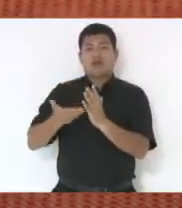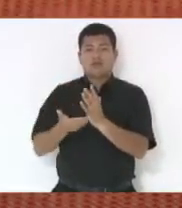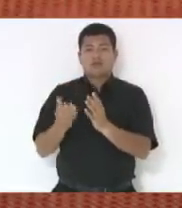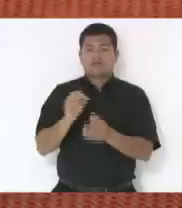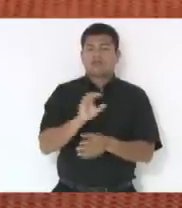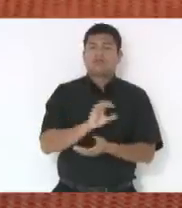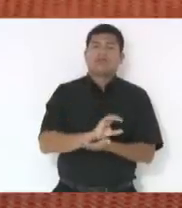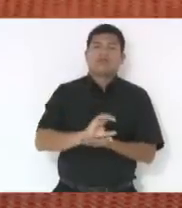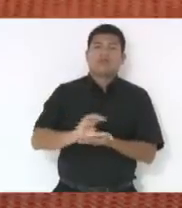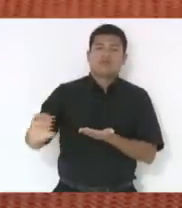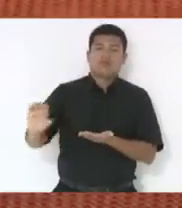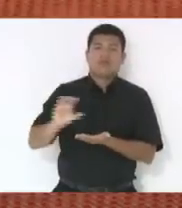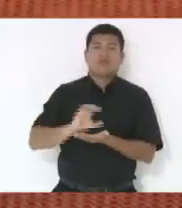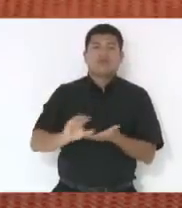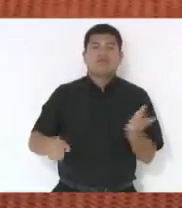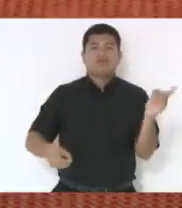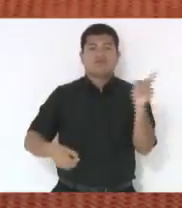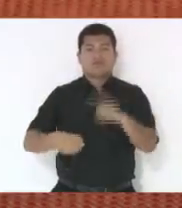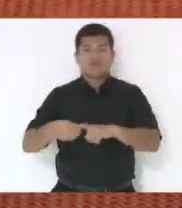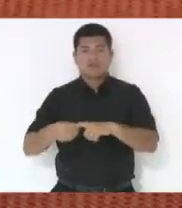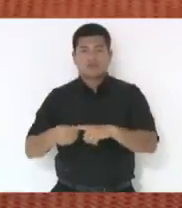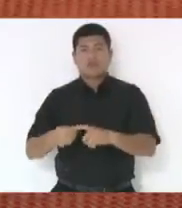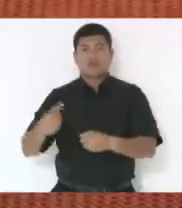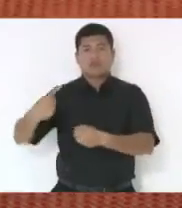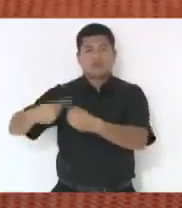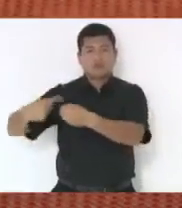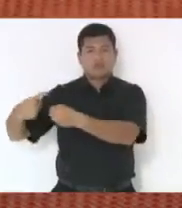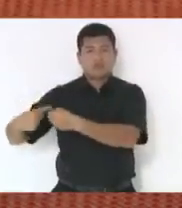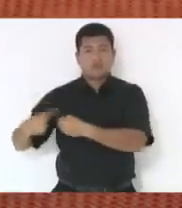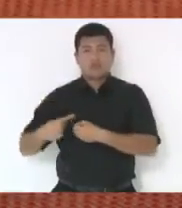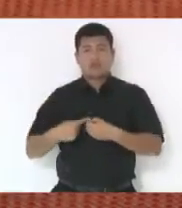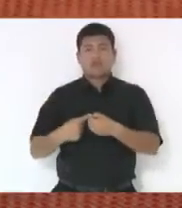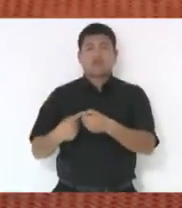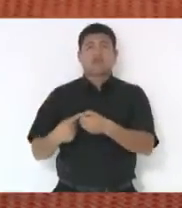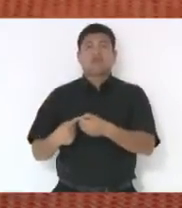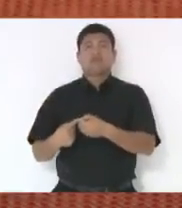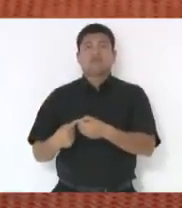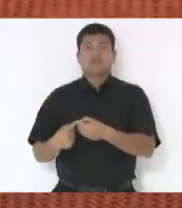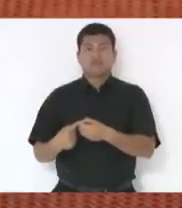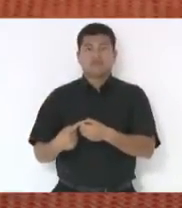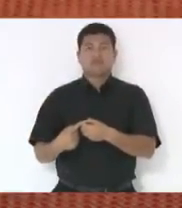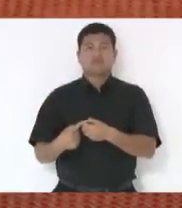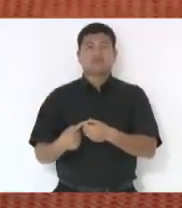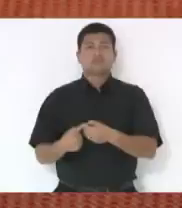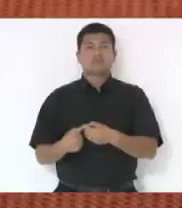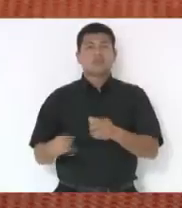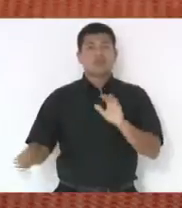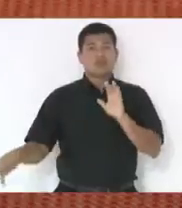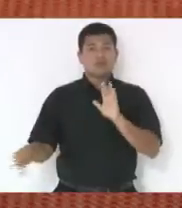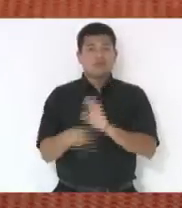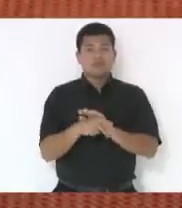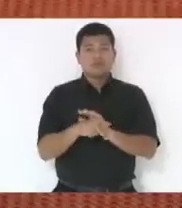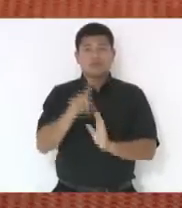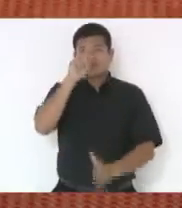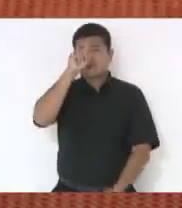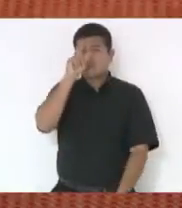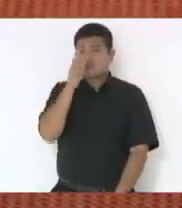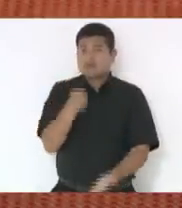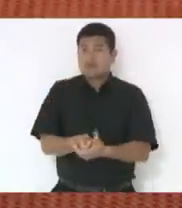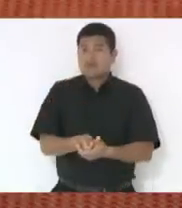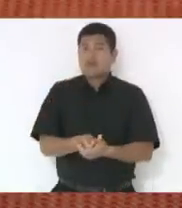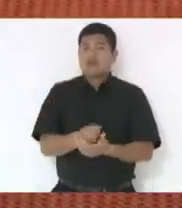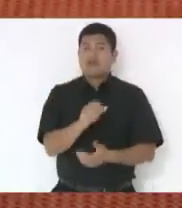notem, aos municípios são, por força, de decisão do